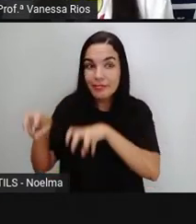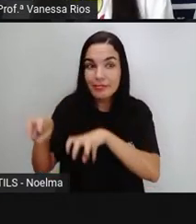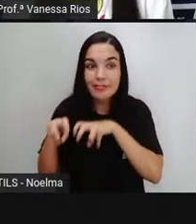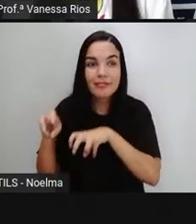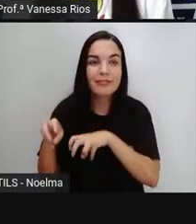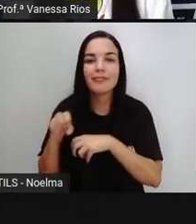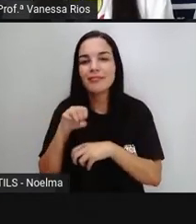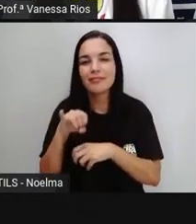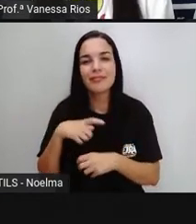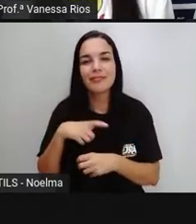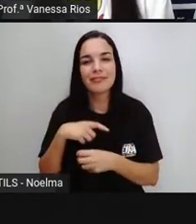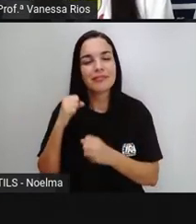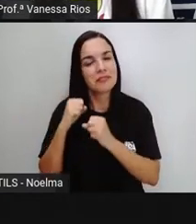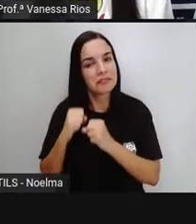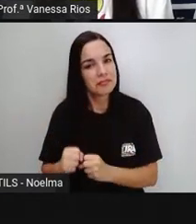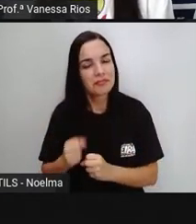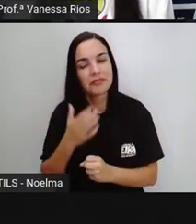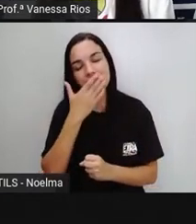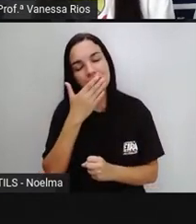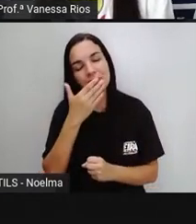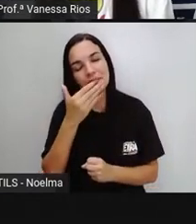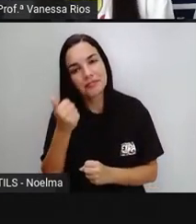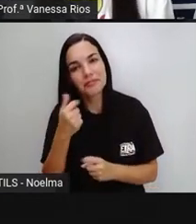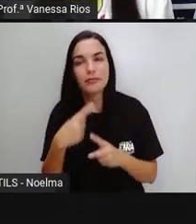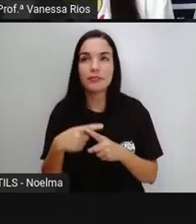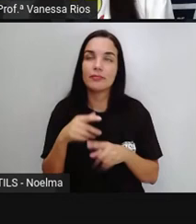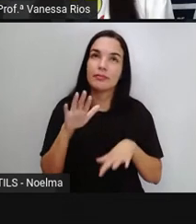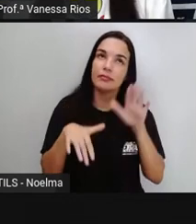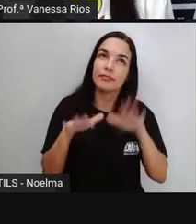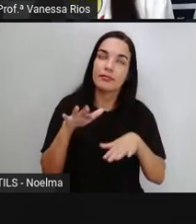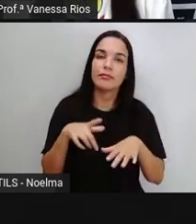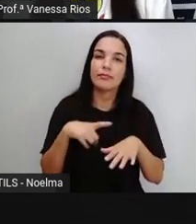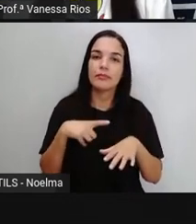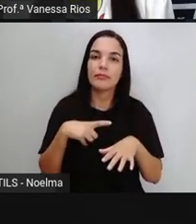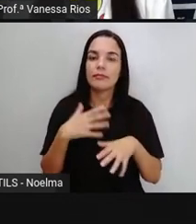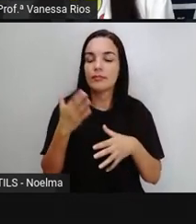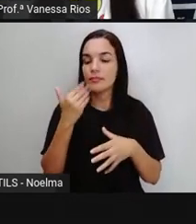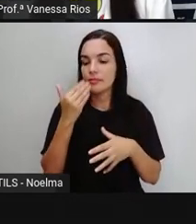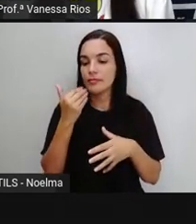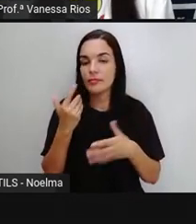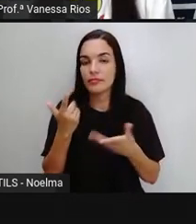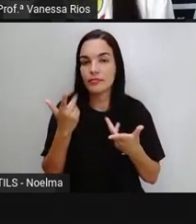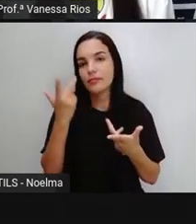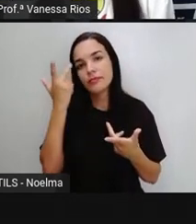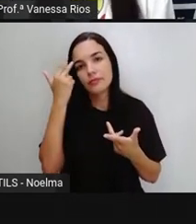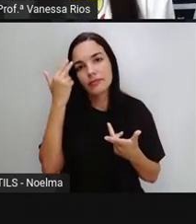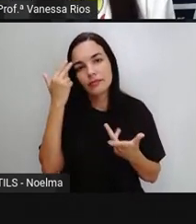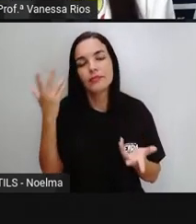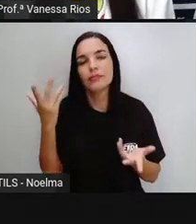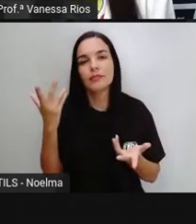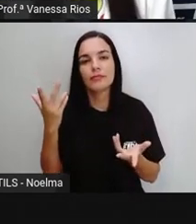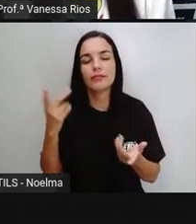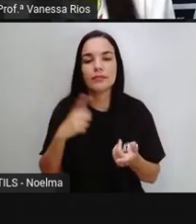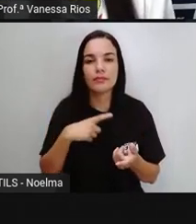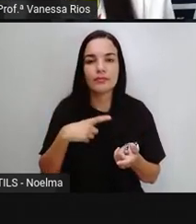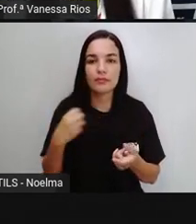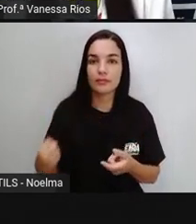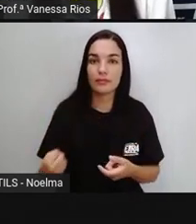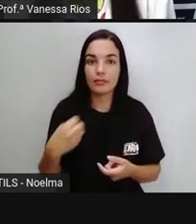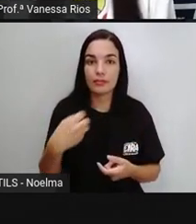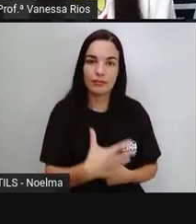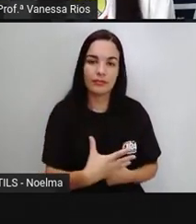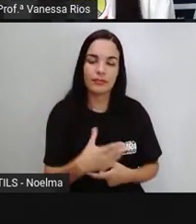possibilidade é até melhor, porque às vezes tem contato com um alimento mais natural, né? Um alimento que não